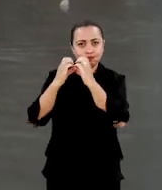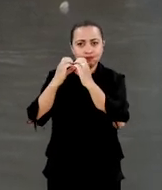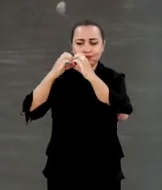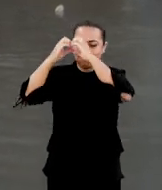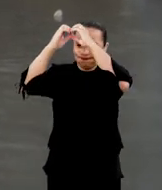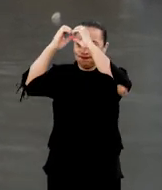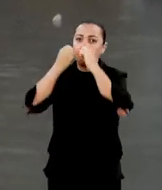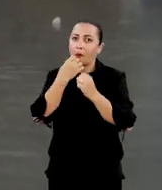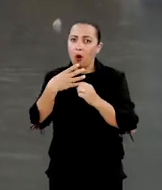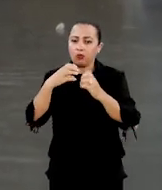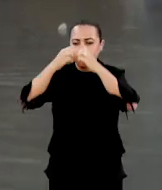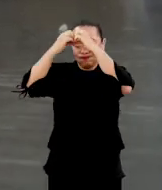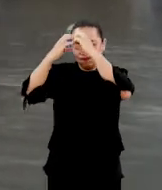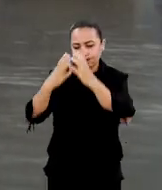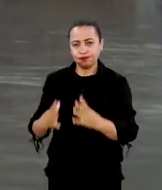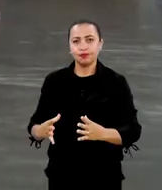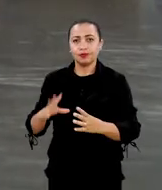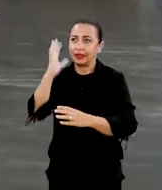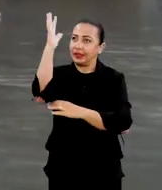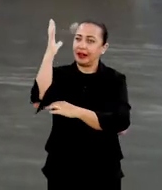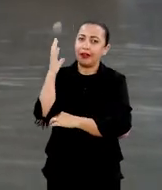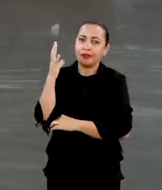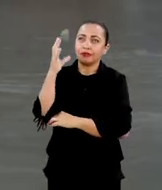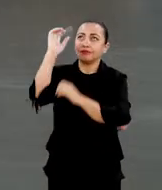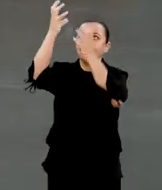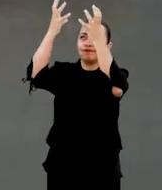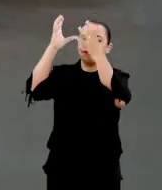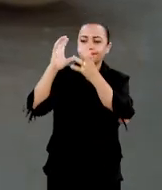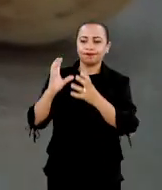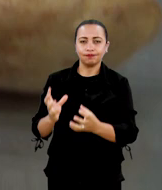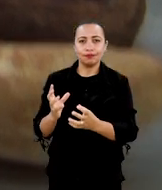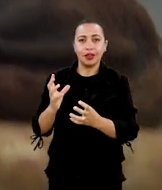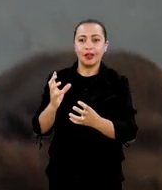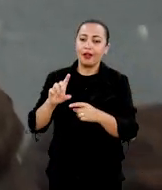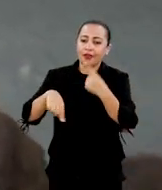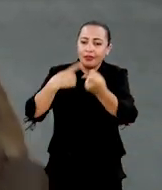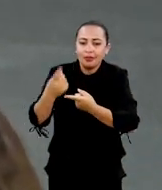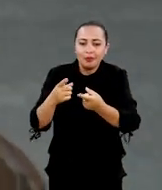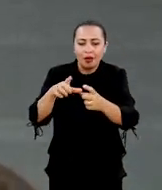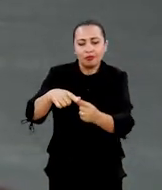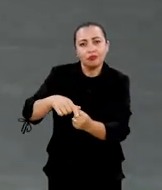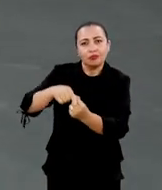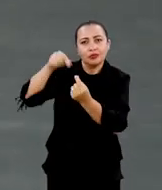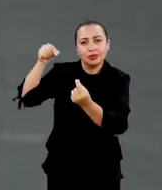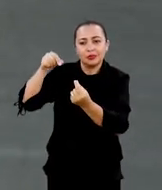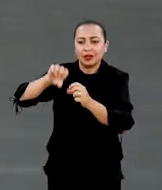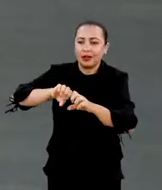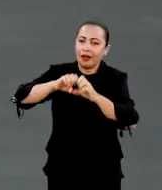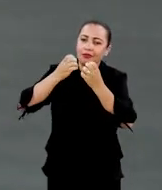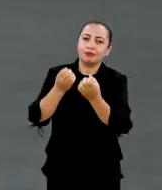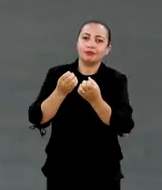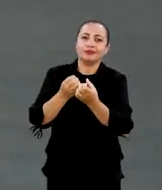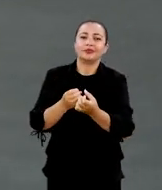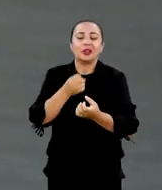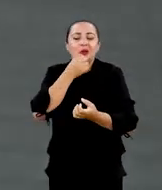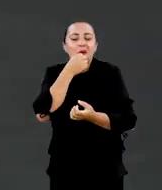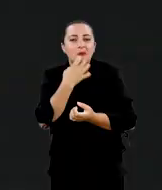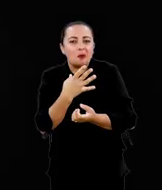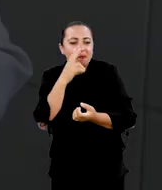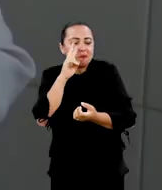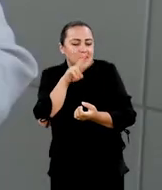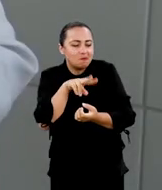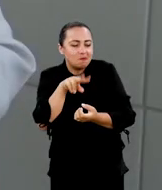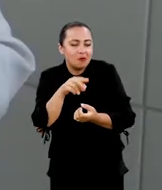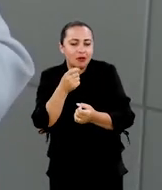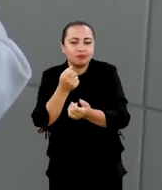esse coco despenca, tá certo? Esse recipiente despenca e liberando o nosso